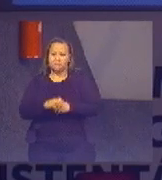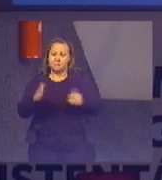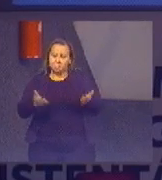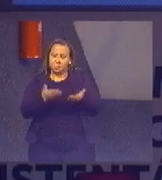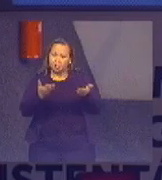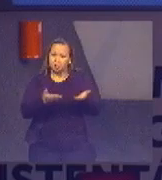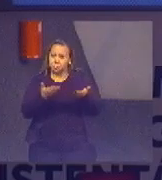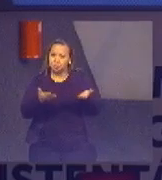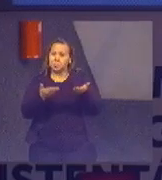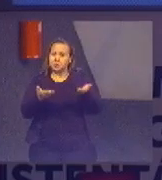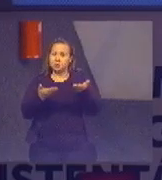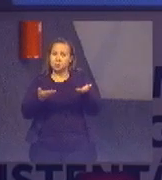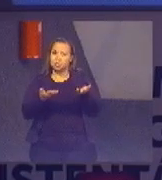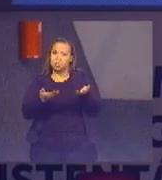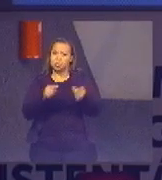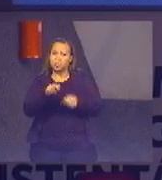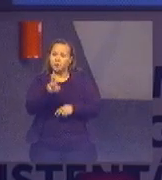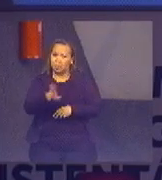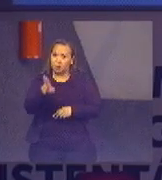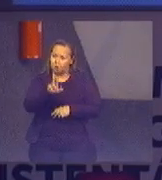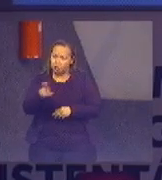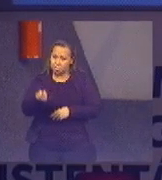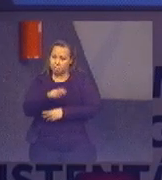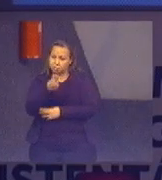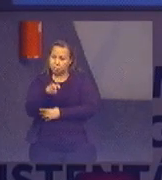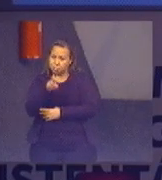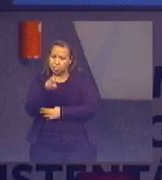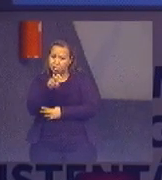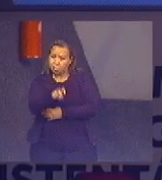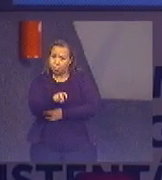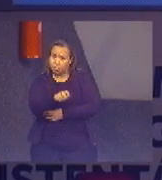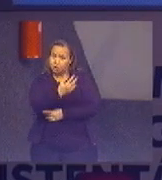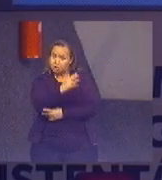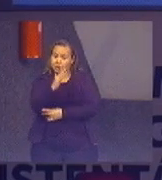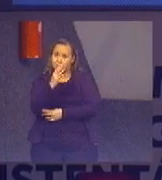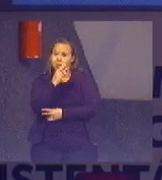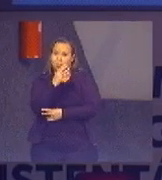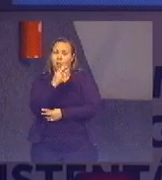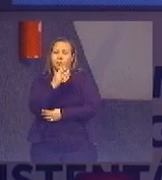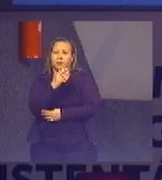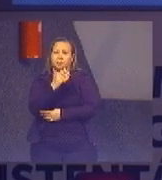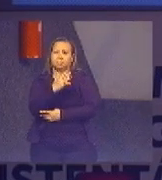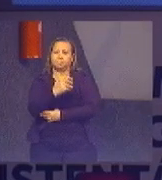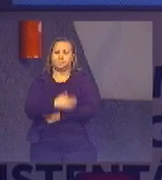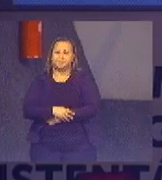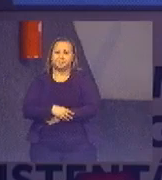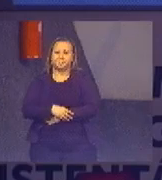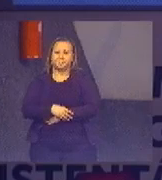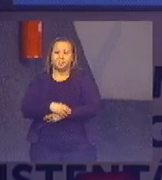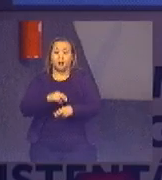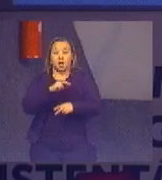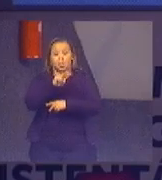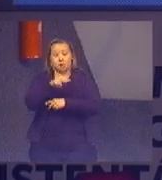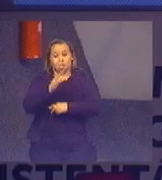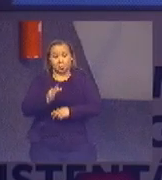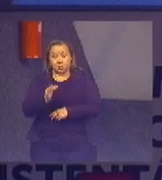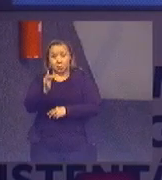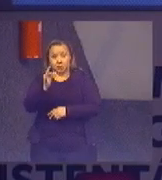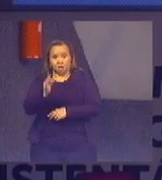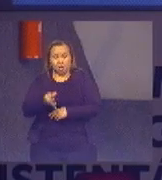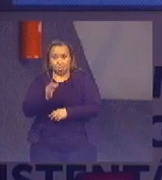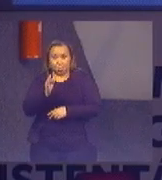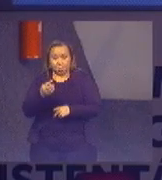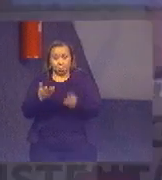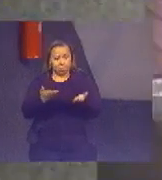à utilização desses defensivos agrícolas. Assistência técnica. Assistência